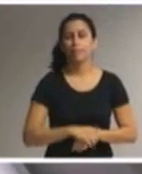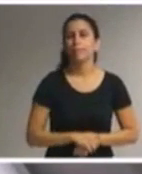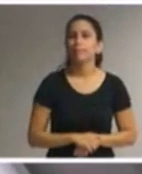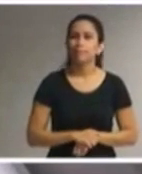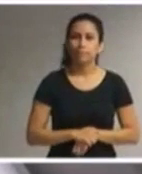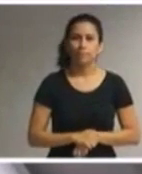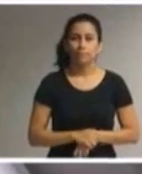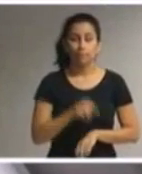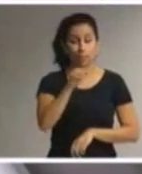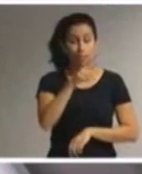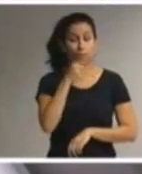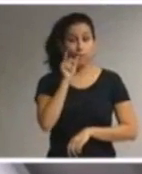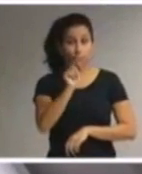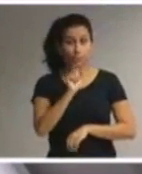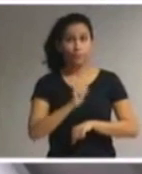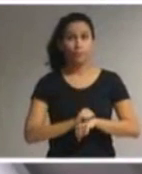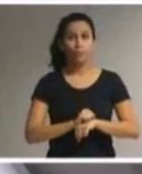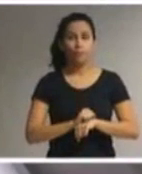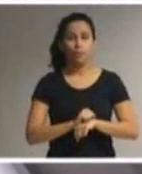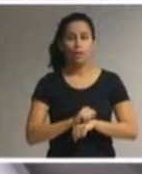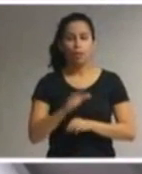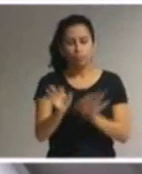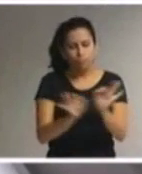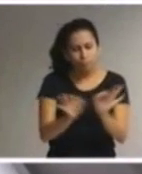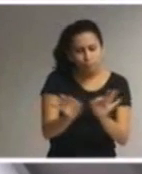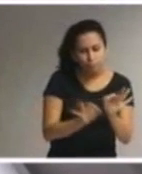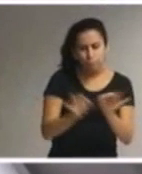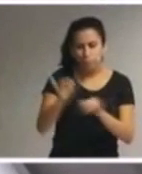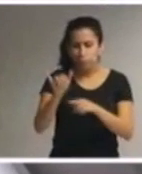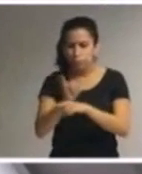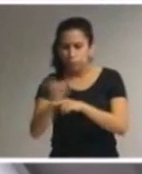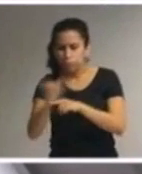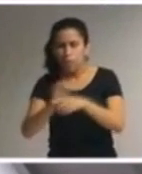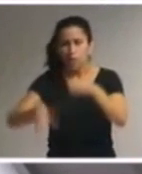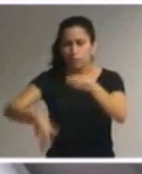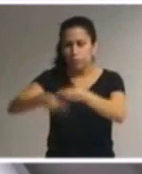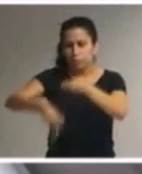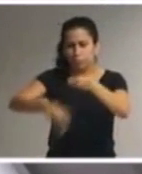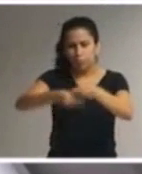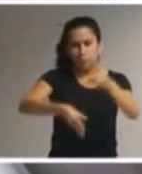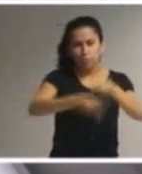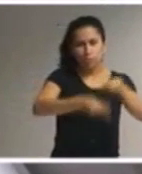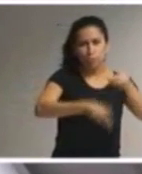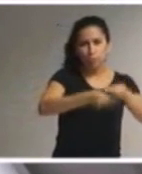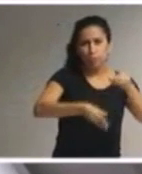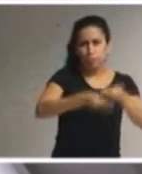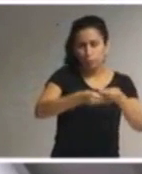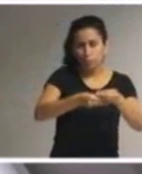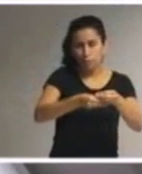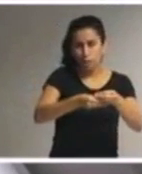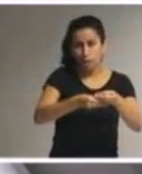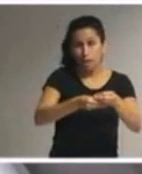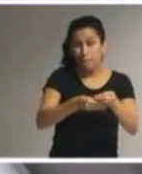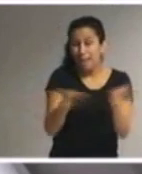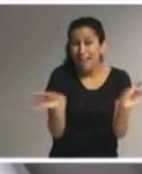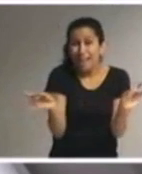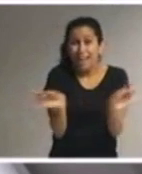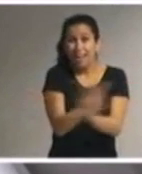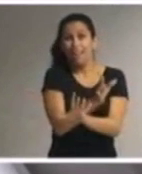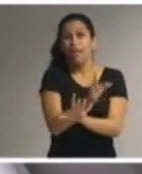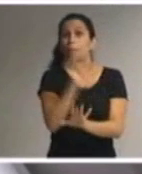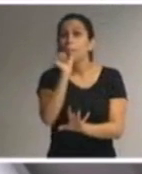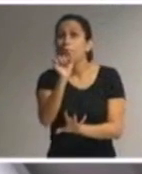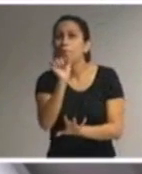organizar recursos pedagógicos e de acessibilidade que eliminem as barreiras para a plena participação dos